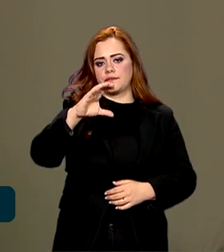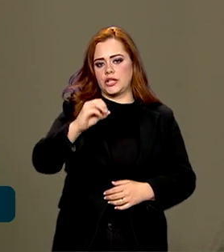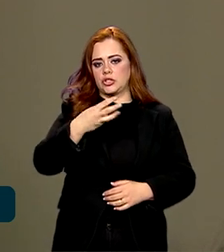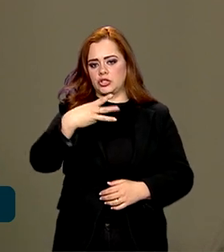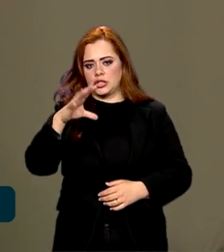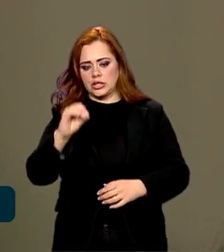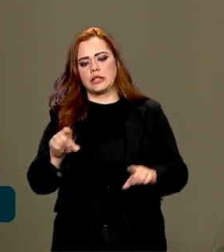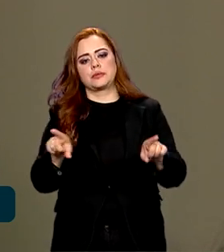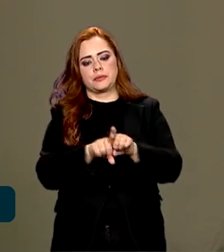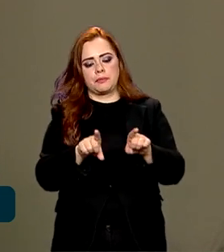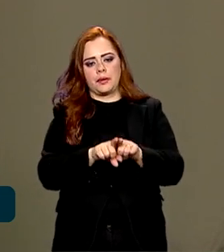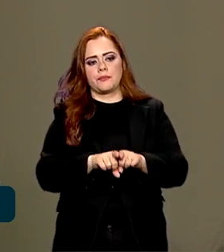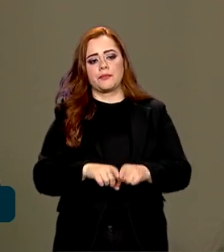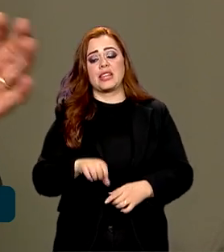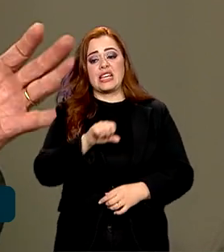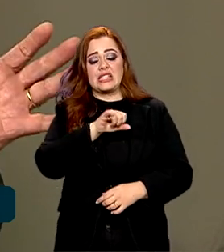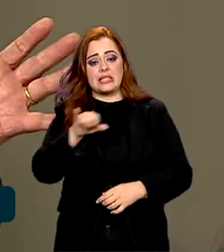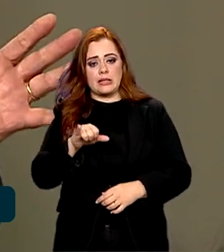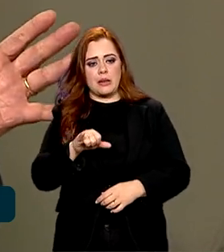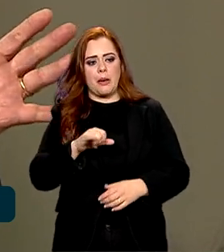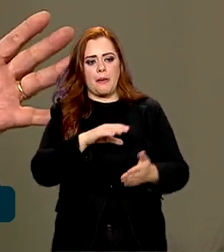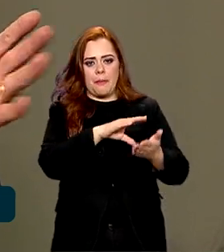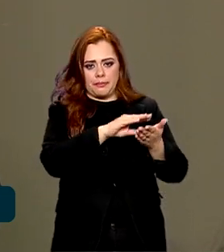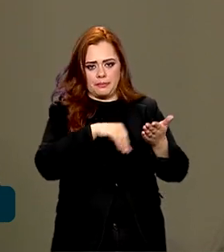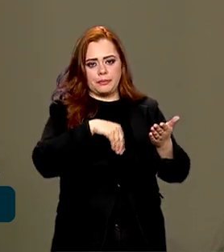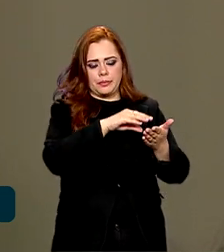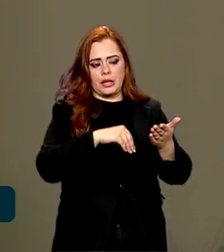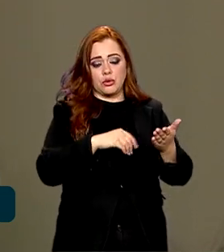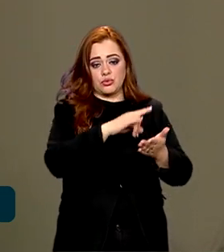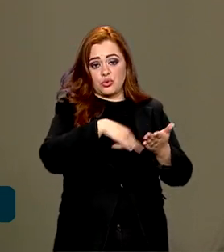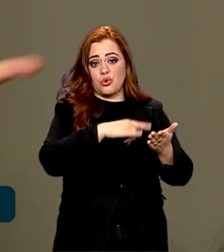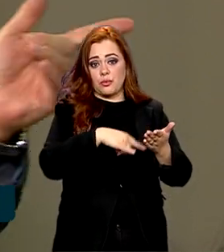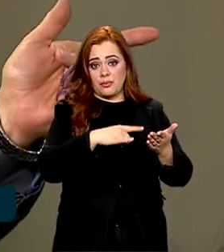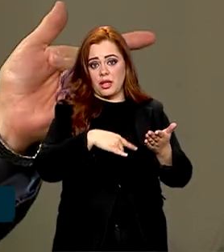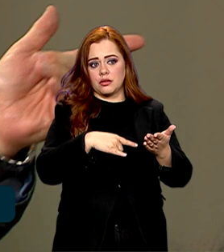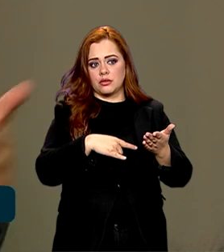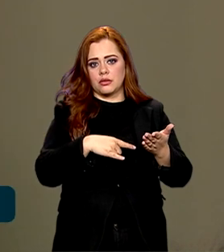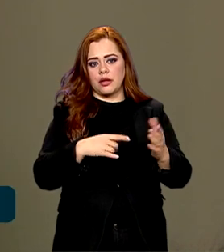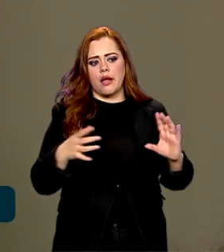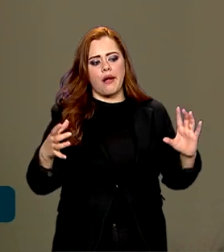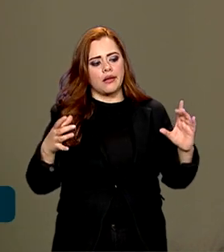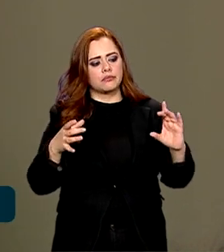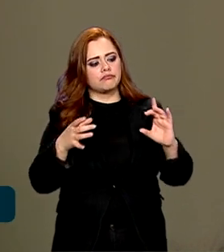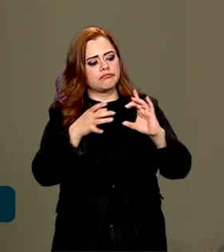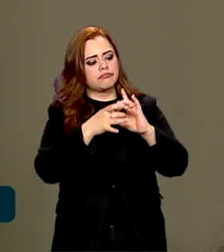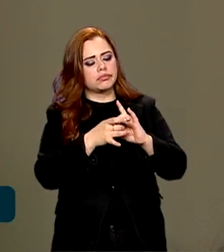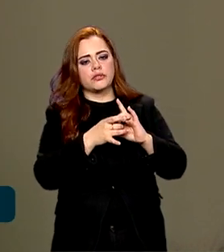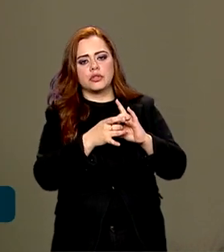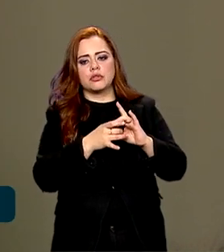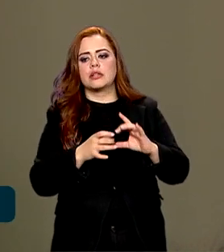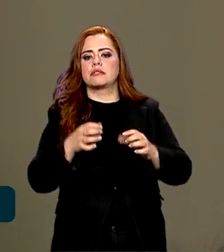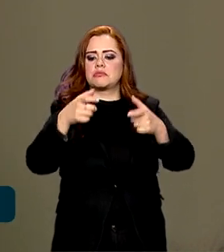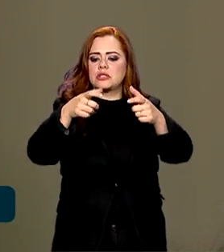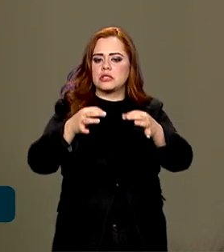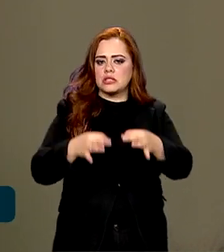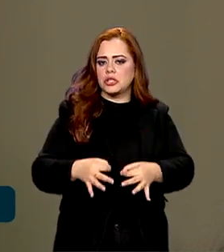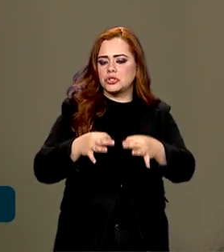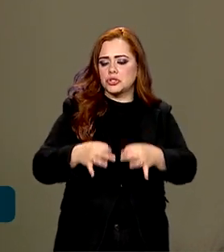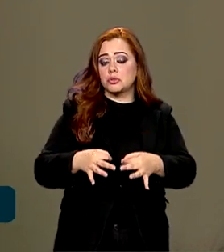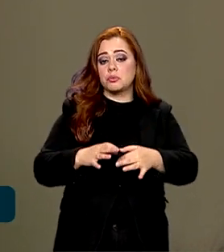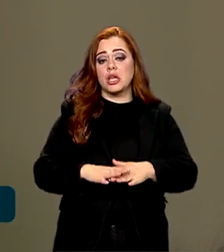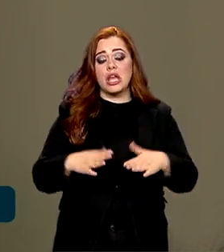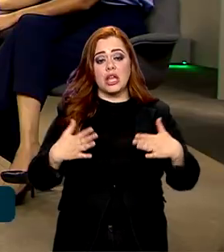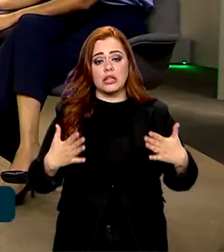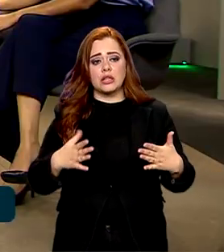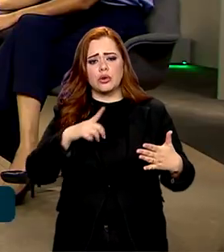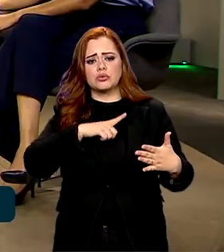Se eu pegar os 17 ODS da Agenda 2030, casa direitinho com o que está sendo colocado aí. Então isso tem